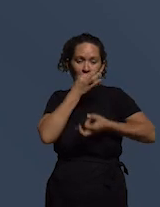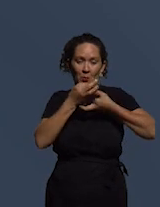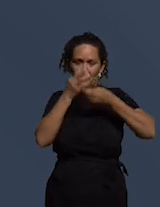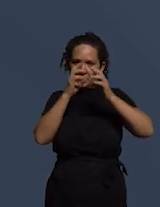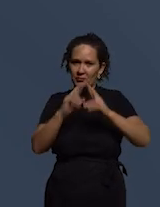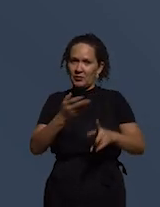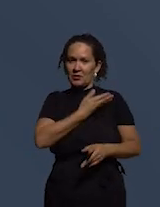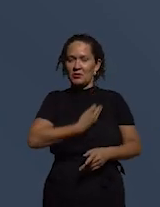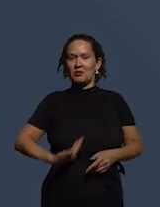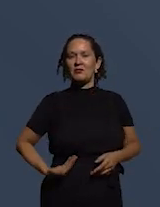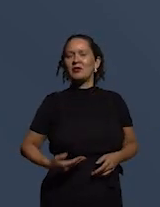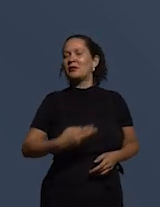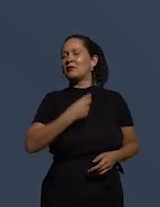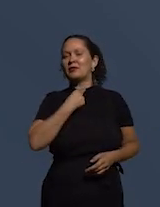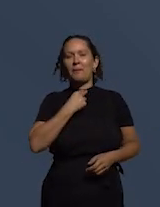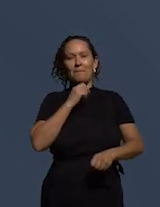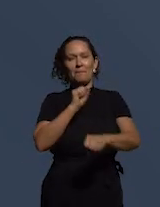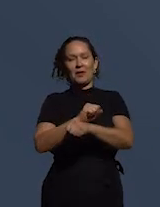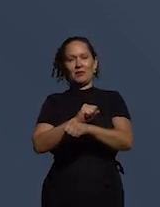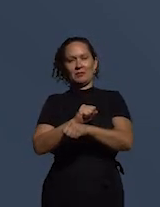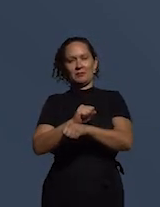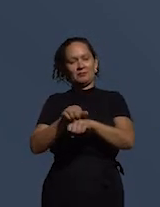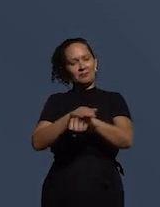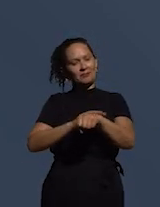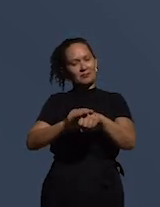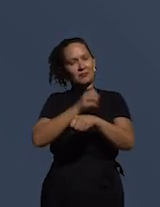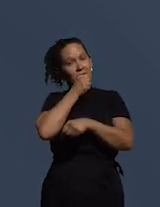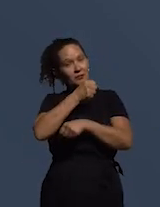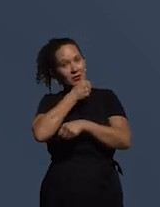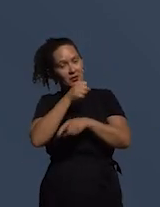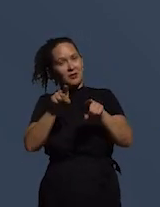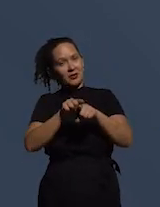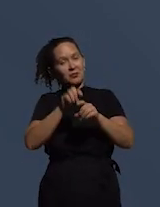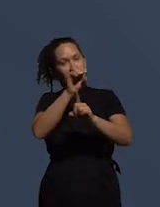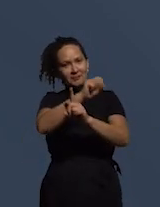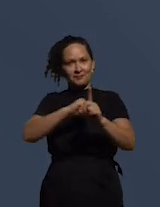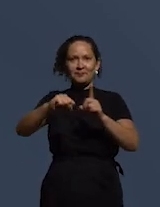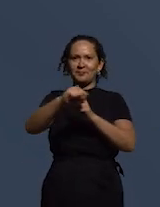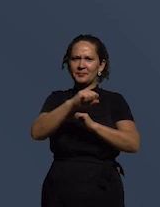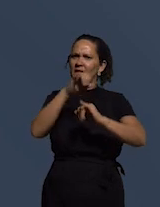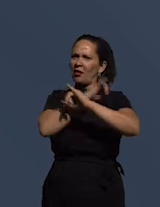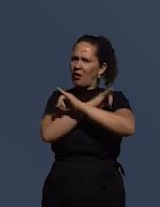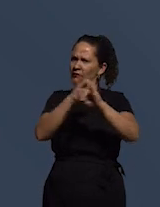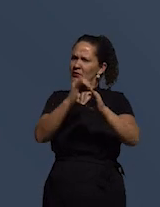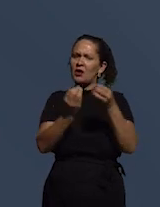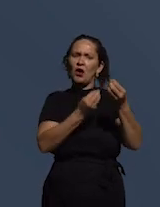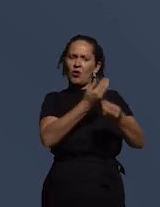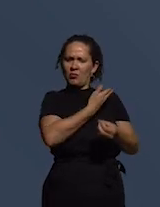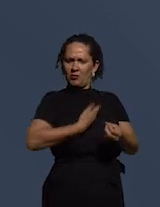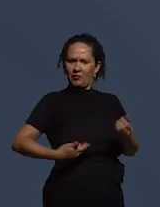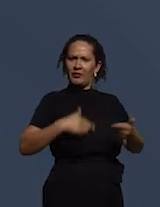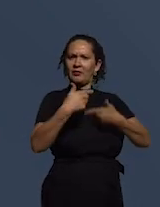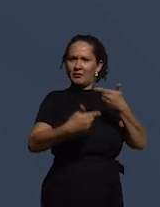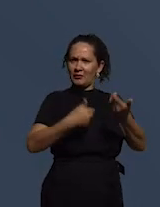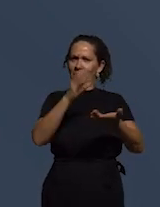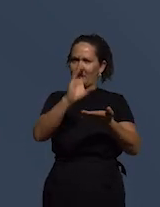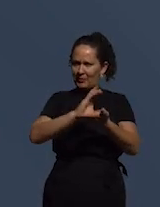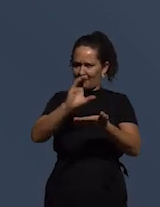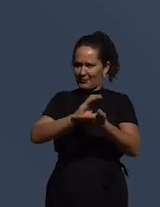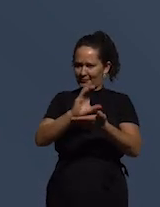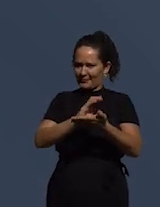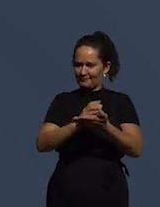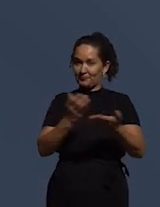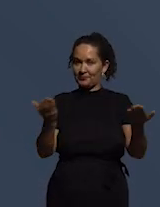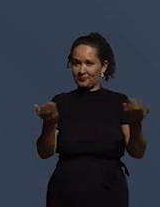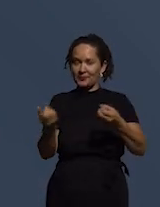o governo não deixa de dialogar com a imprensa e com a sociedade não deixa de prestar contas sobre aquilo e agora eu vou voltar